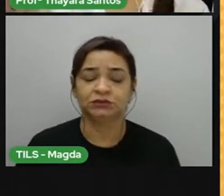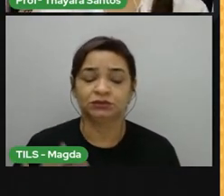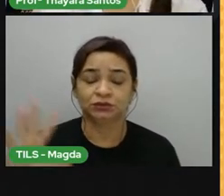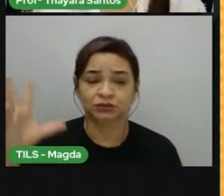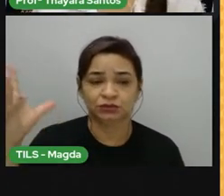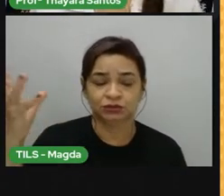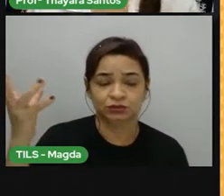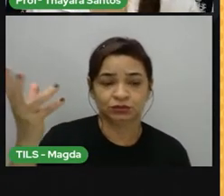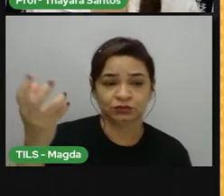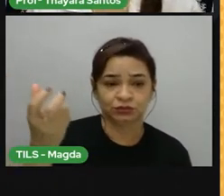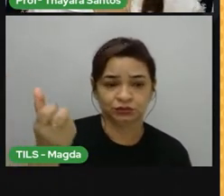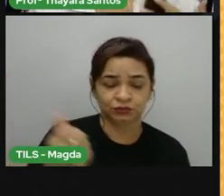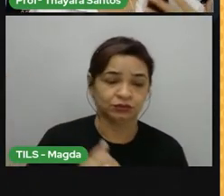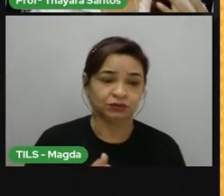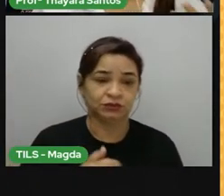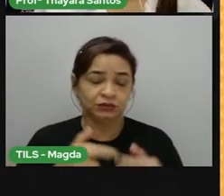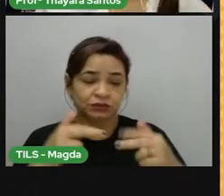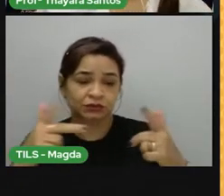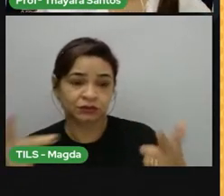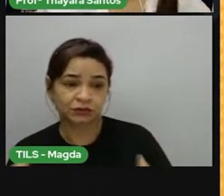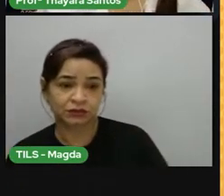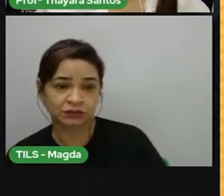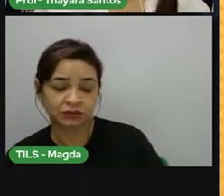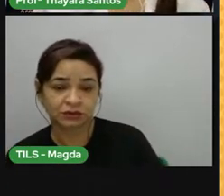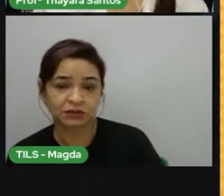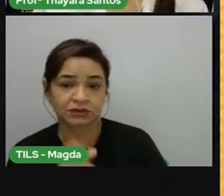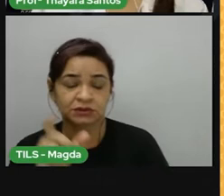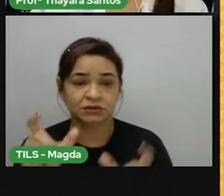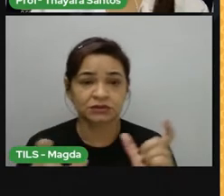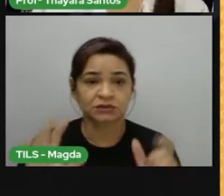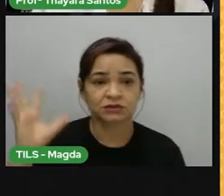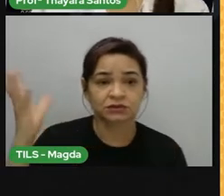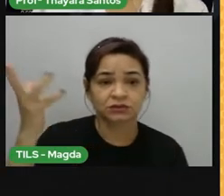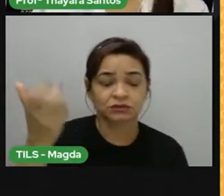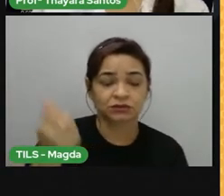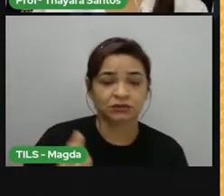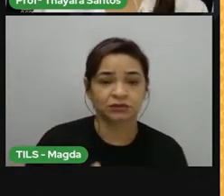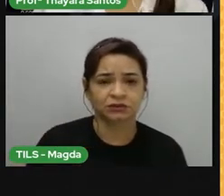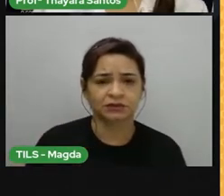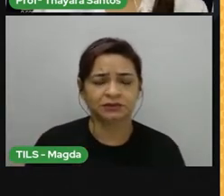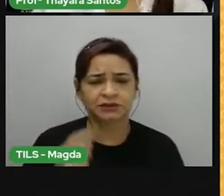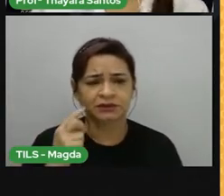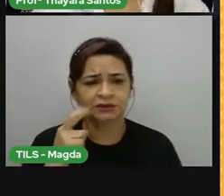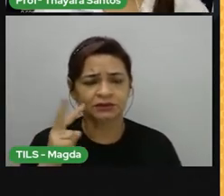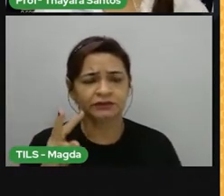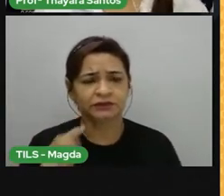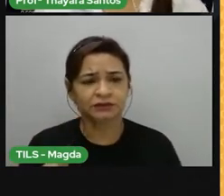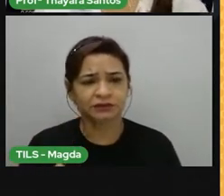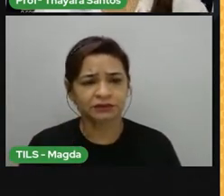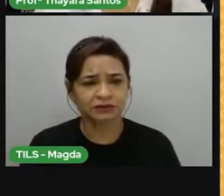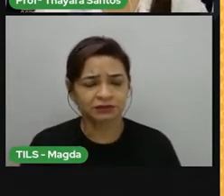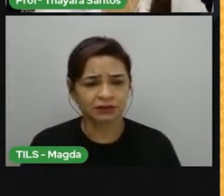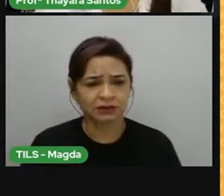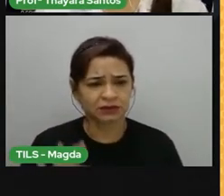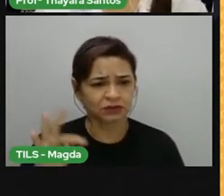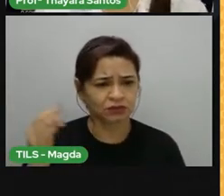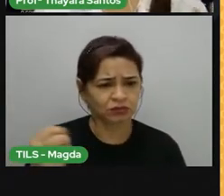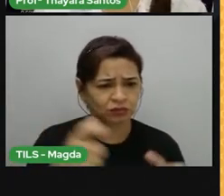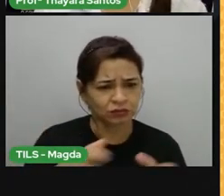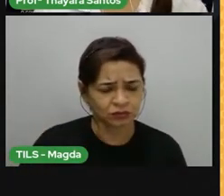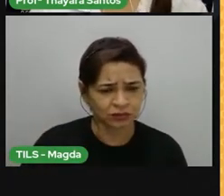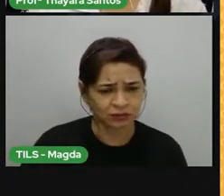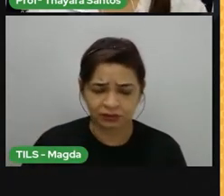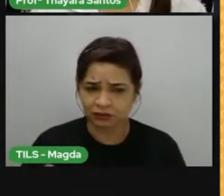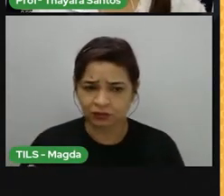alguns fatores climáticos, alguns elementos climáticos. Mas a gente viu também que o clima, ele não é o mesmo em todos os lugares do planeta.